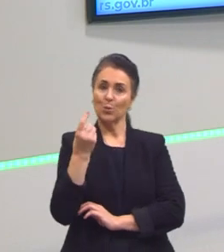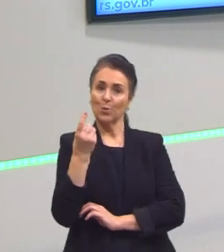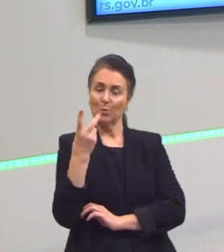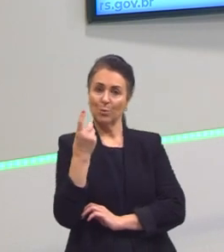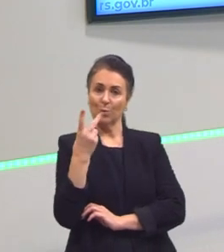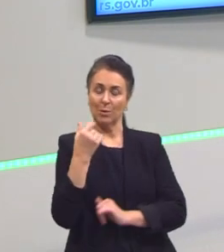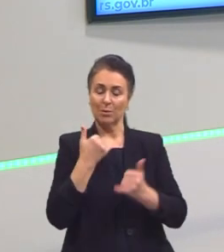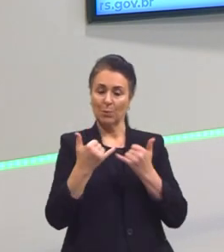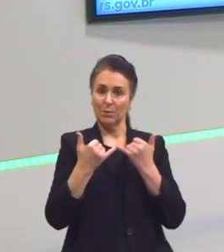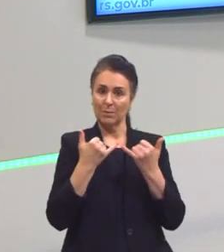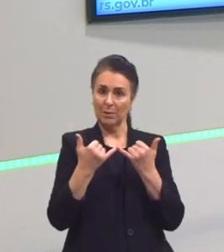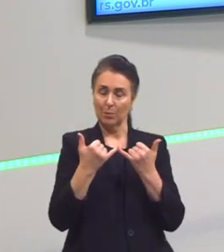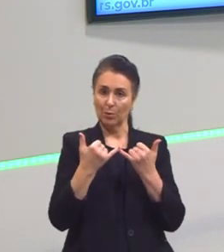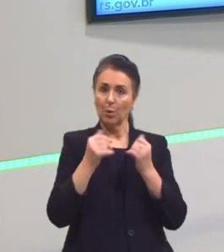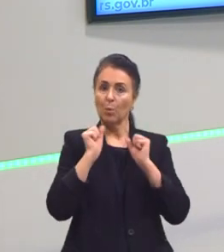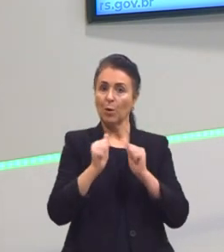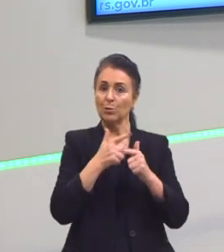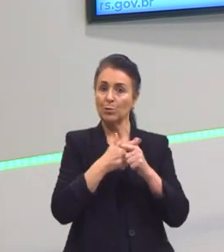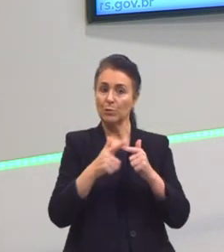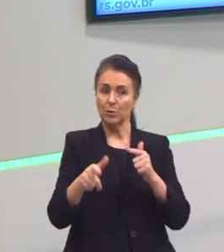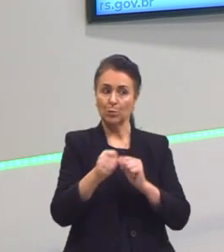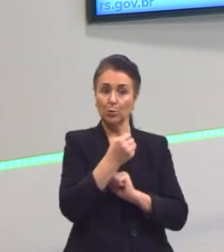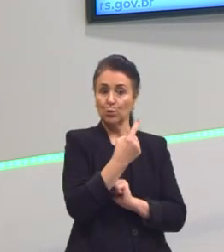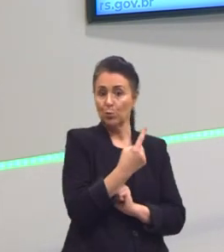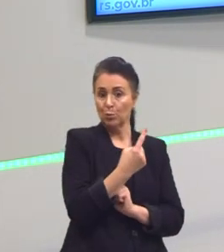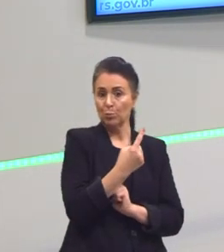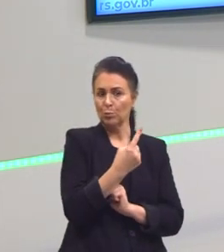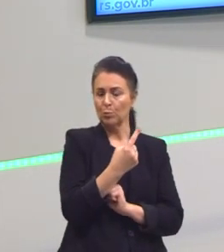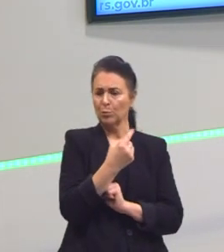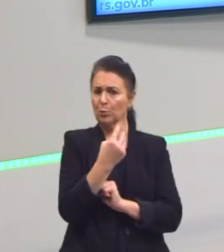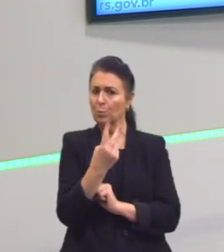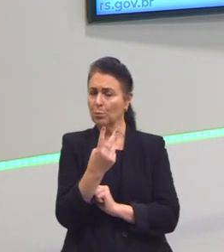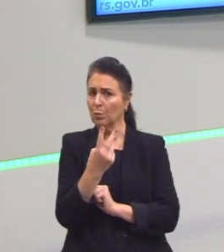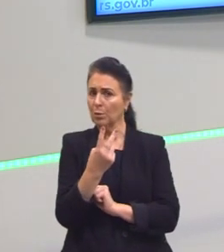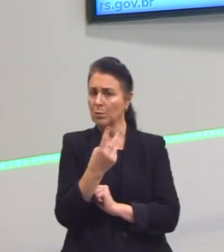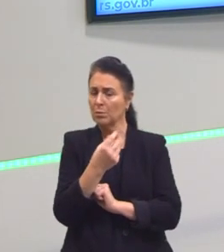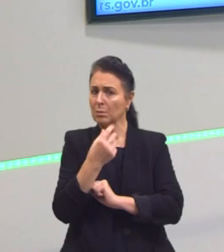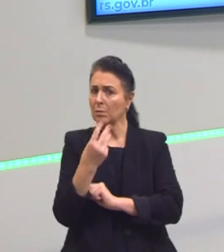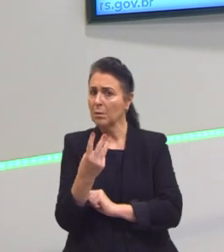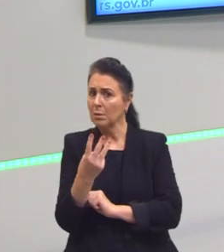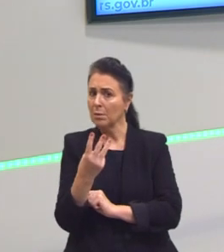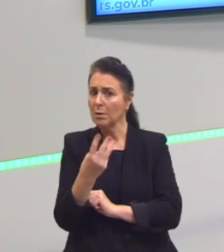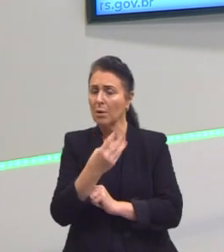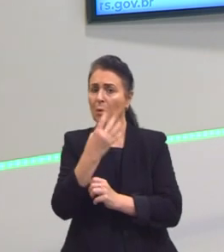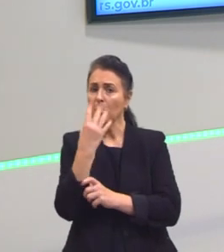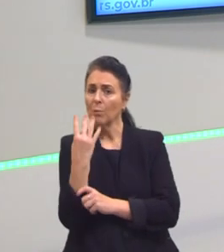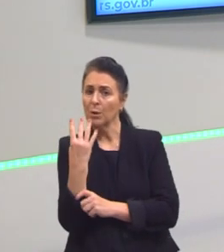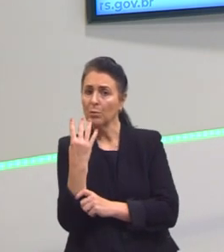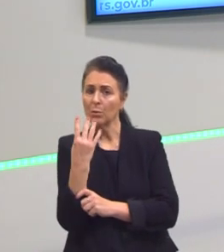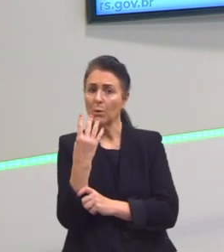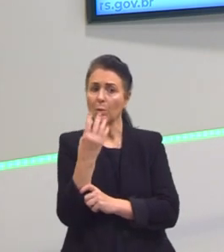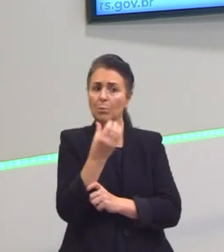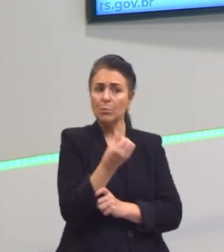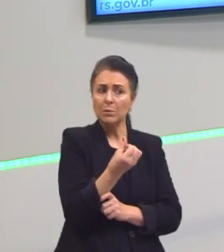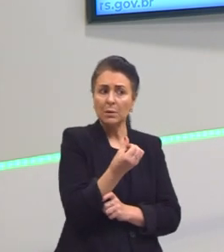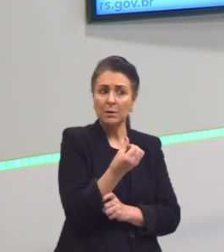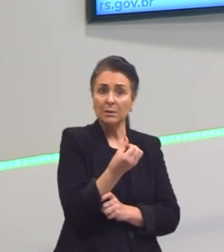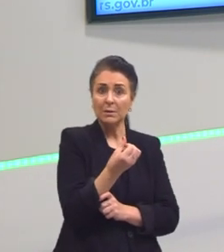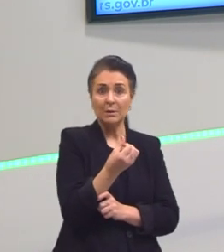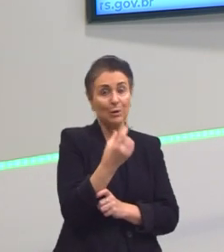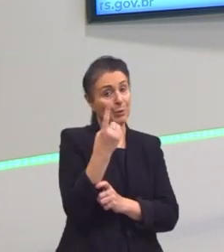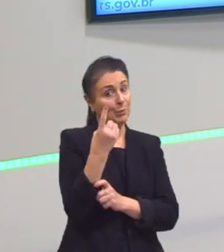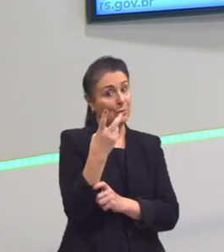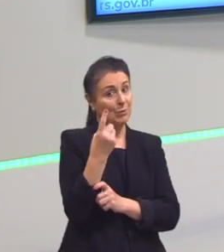tá? O número 12, eu posso dividir ele por 1, posso dividir por 2, por 3, por 4, por 6 e por 12.